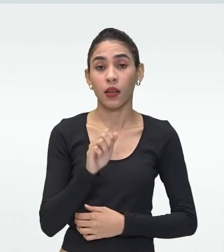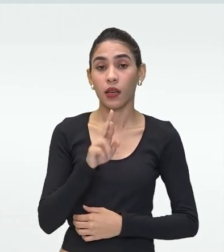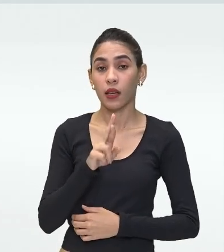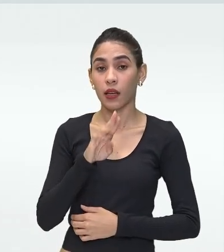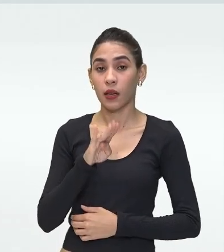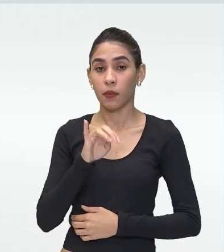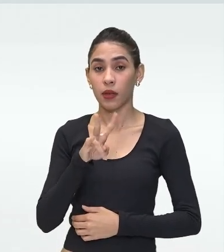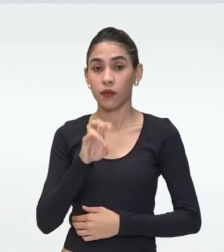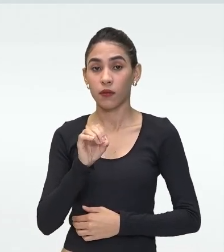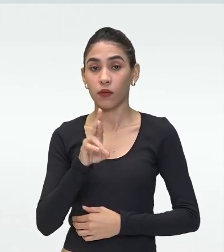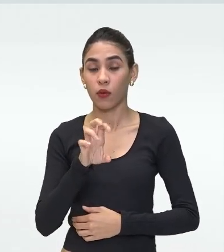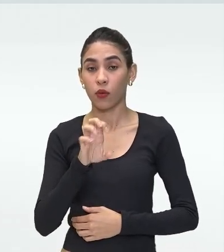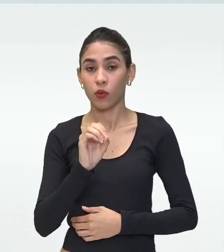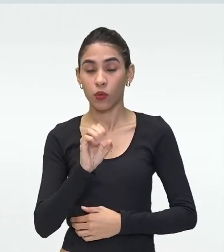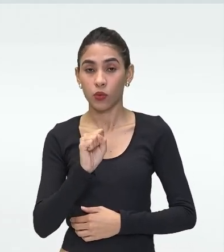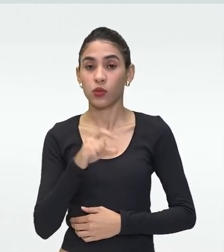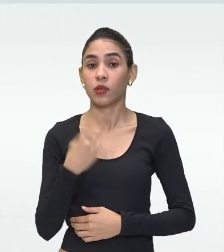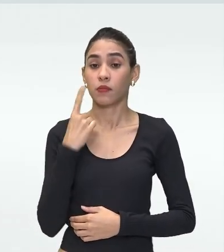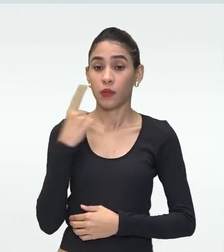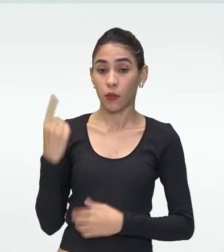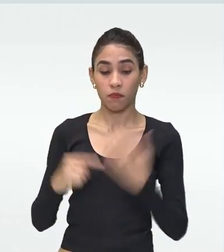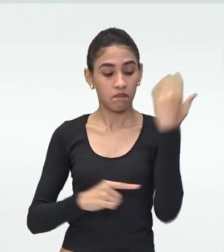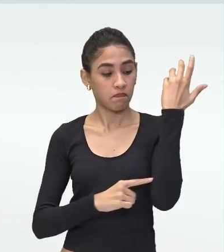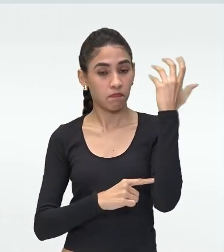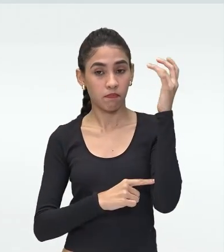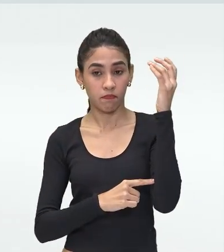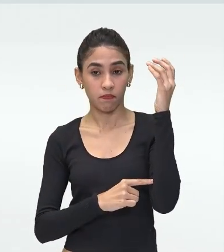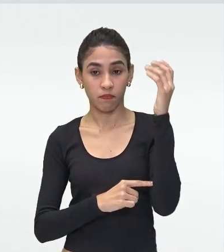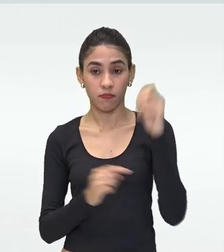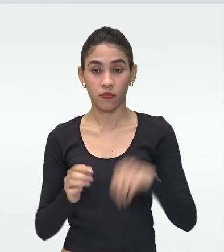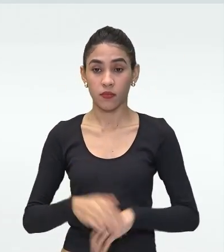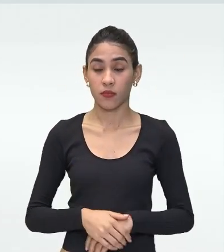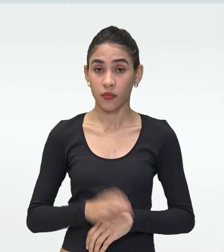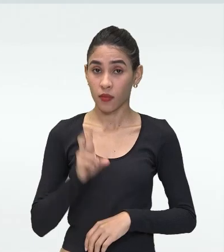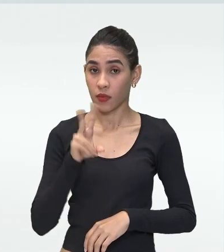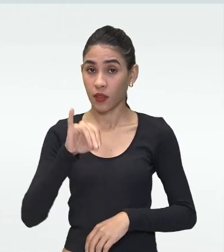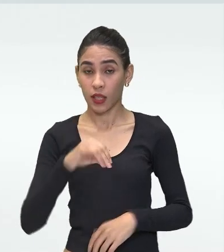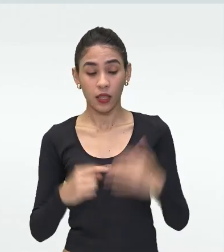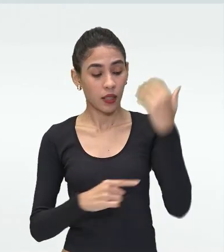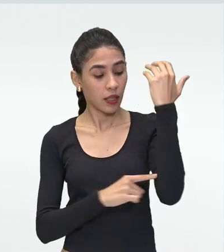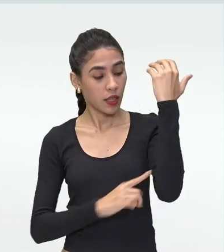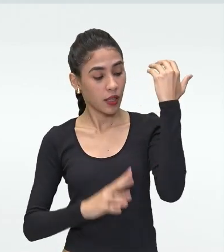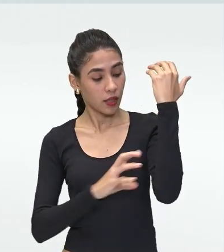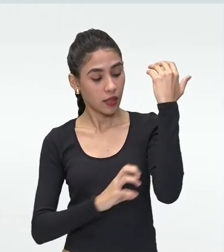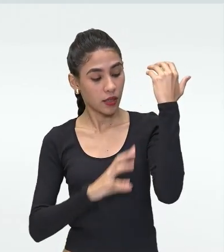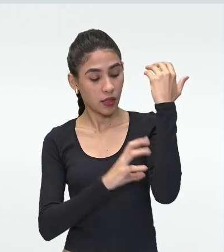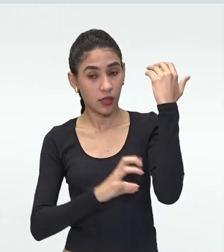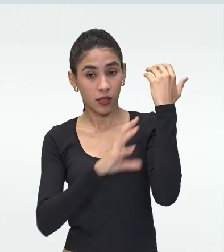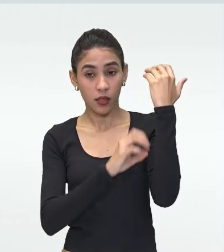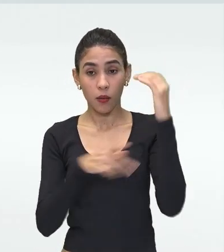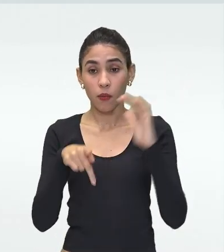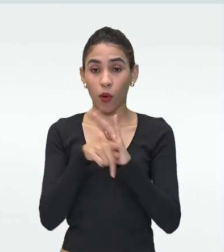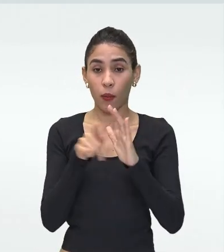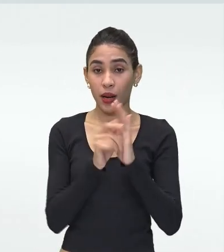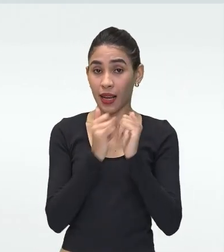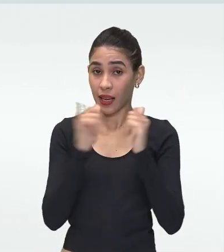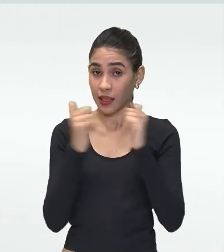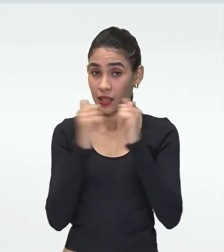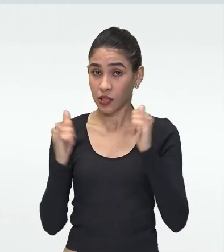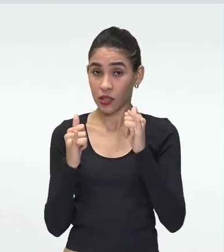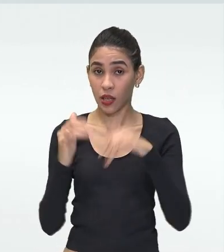alimentar aqui Dessa vegetação Dessa planta Então ele vai consumir Parte dessa energia Dos produtores